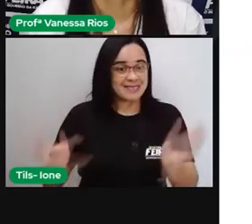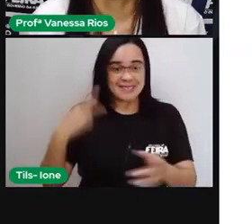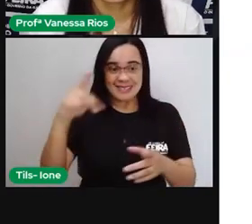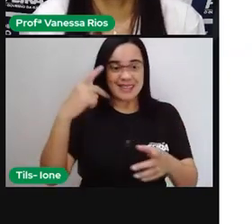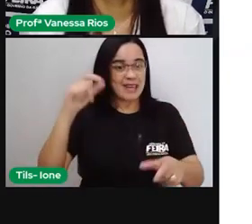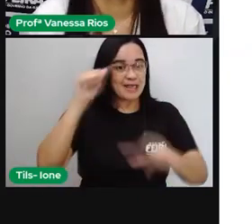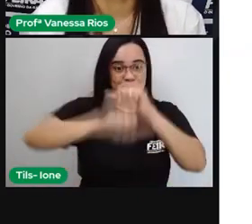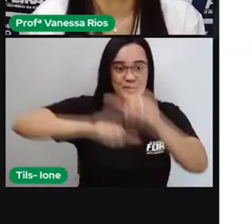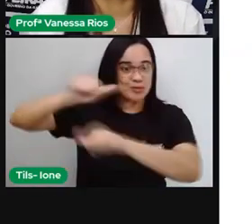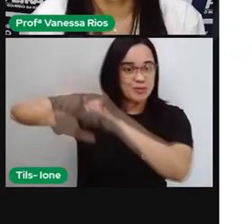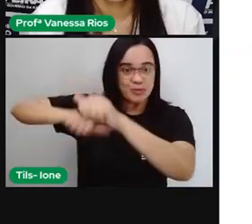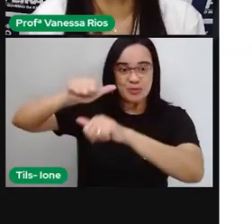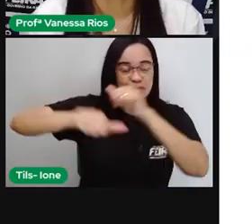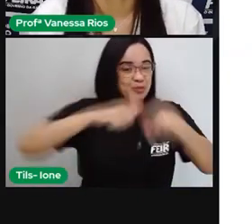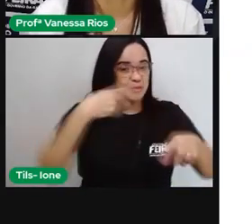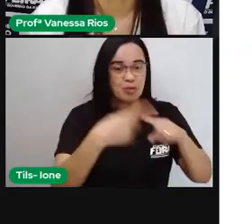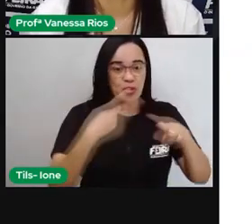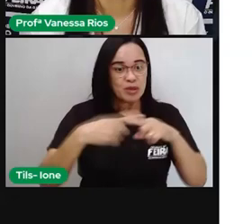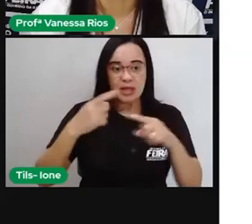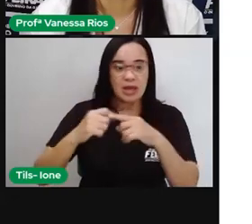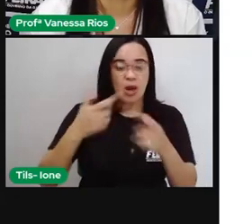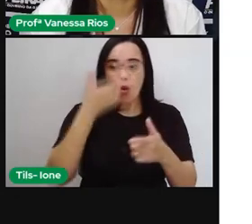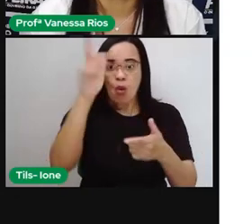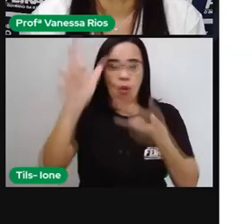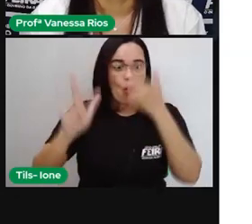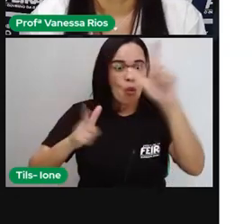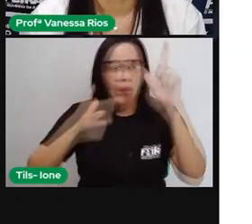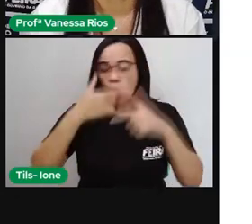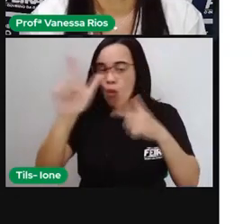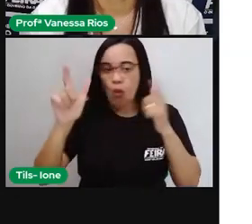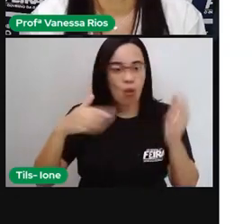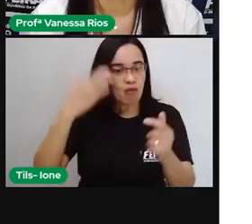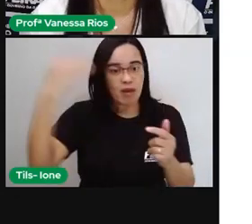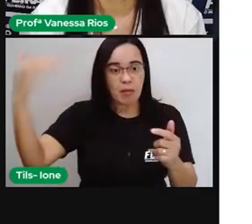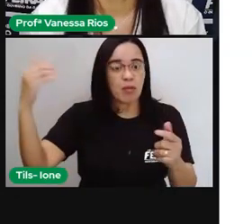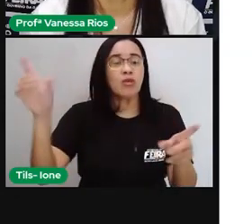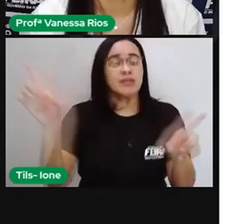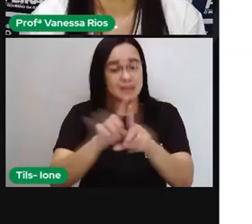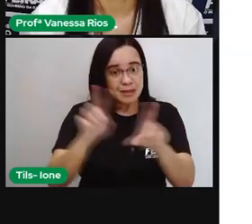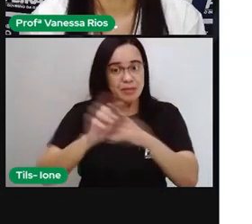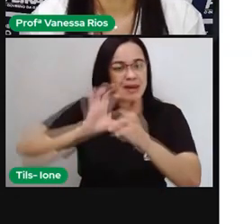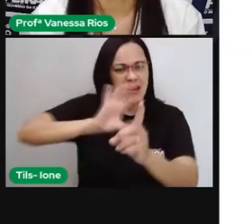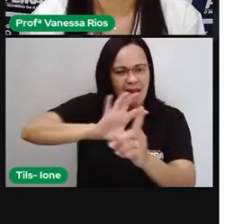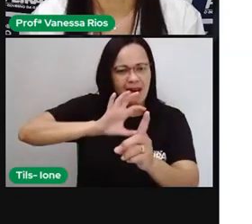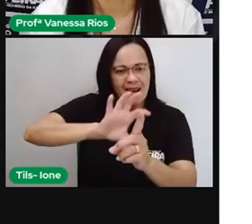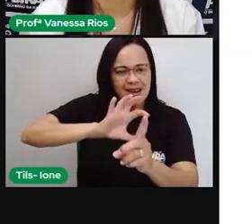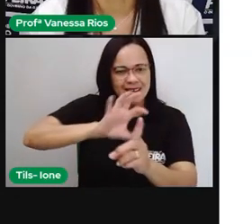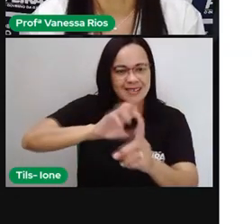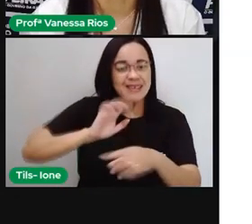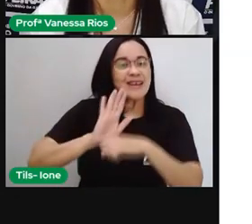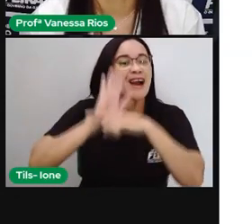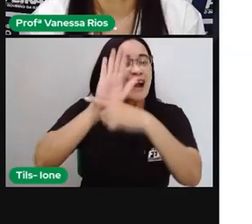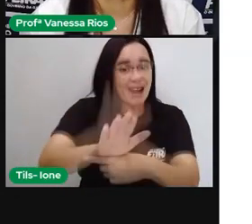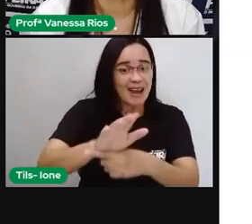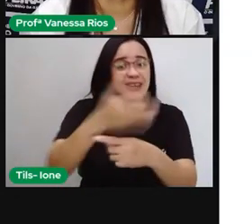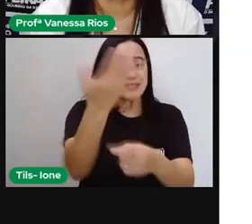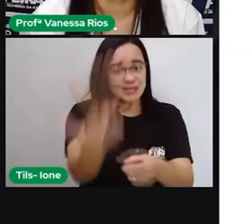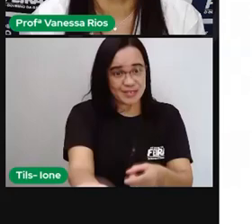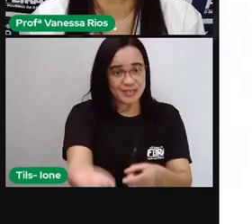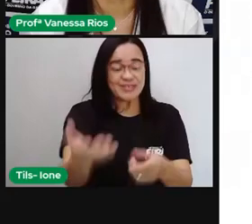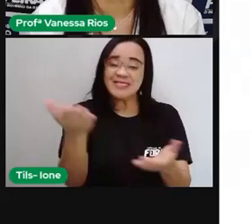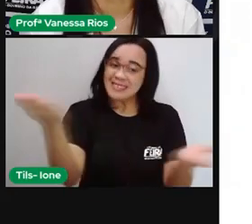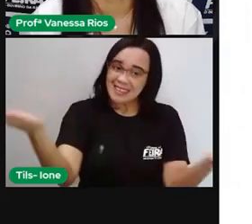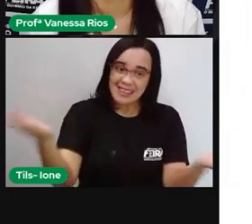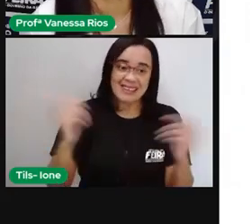contato aí com outros artistas que foram influenciando a vida dele. Entre 1925